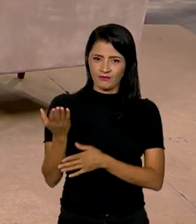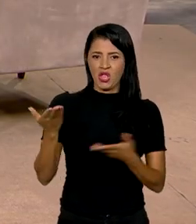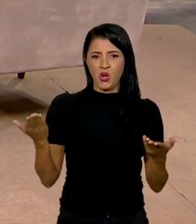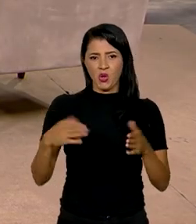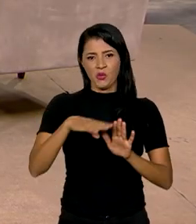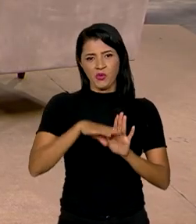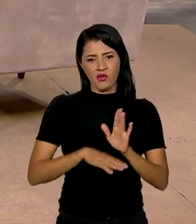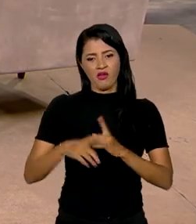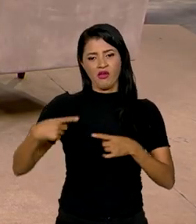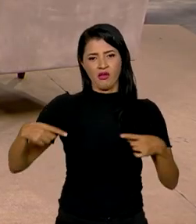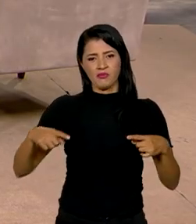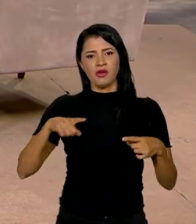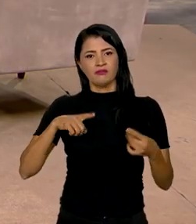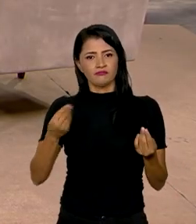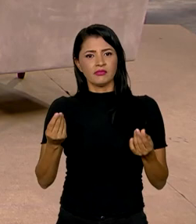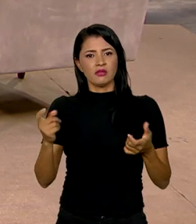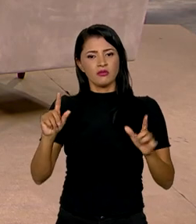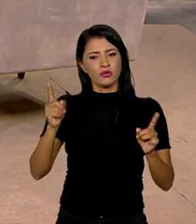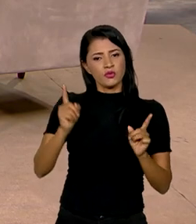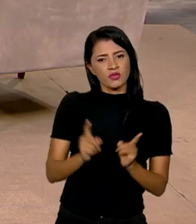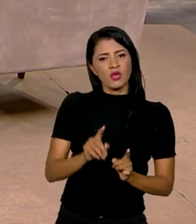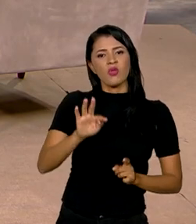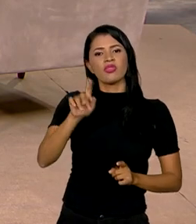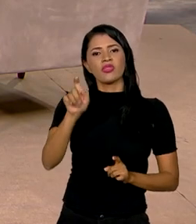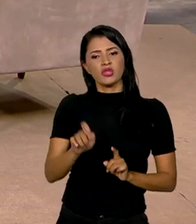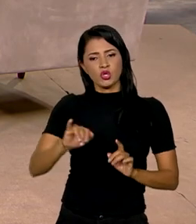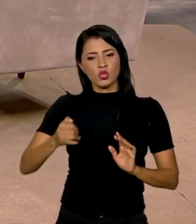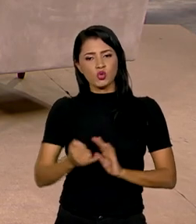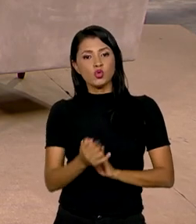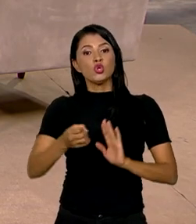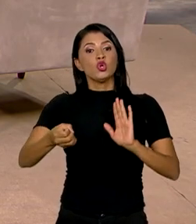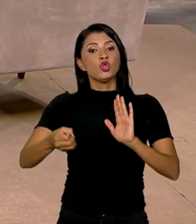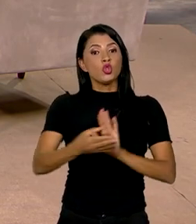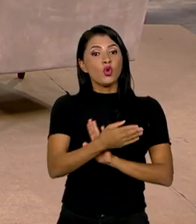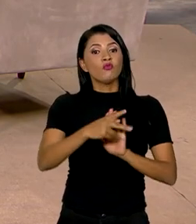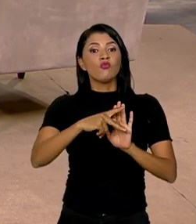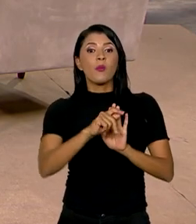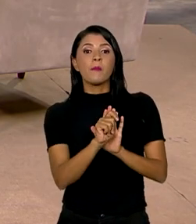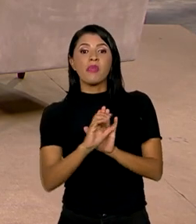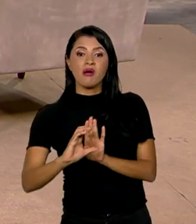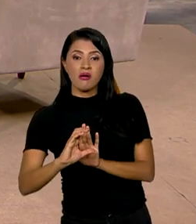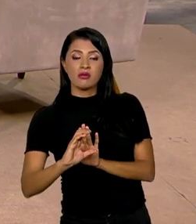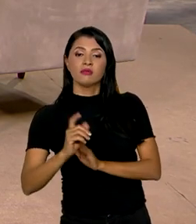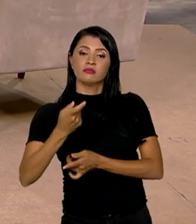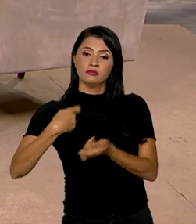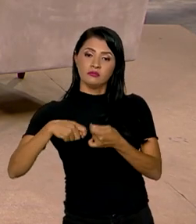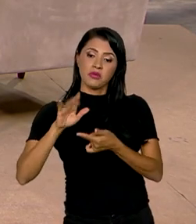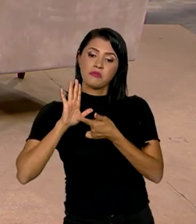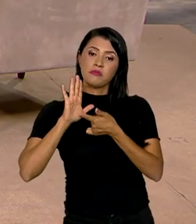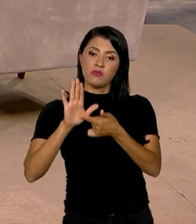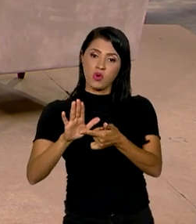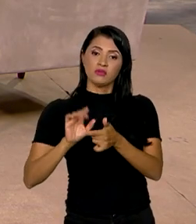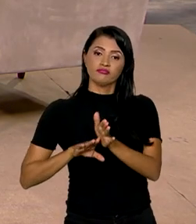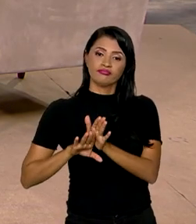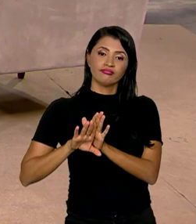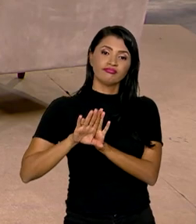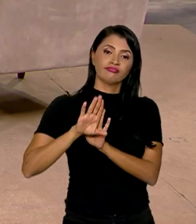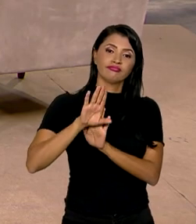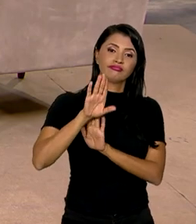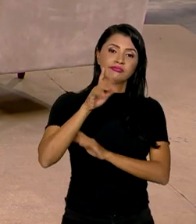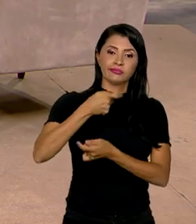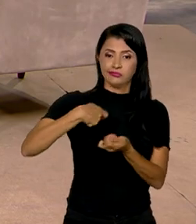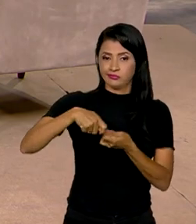Desenrola Brasil, a redução da taxa básica de juros e o novo PAC, a economia brasileira vem dando sinais de crescimento sustentado.